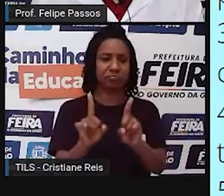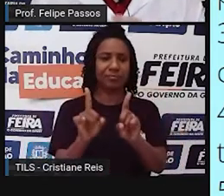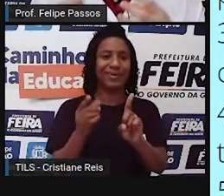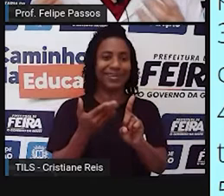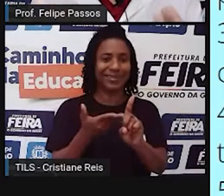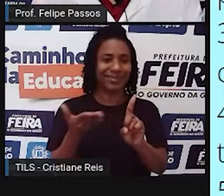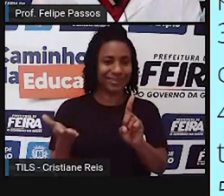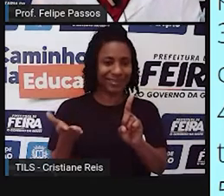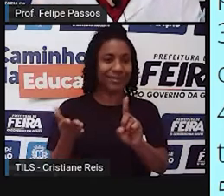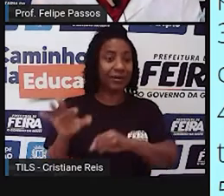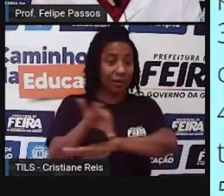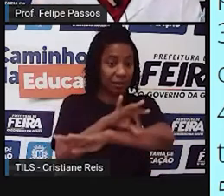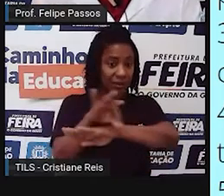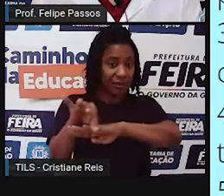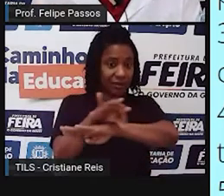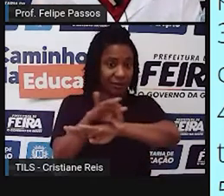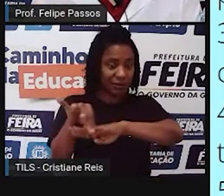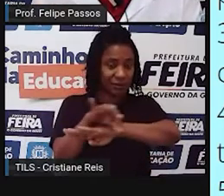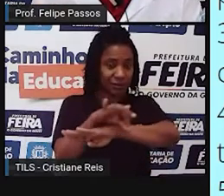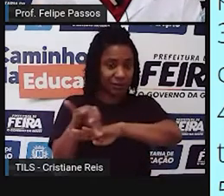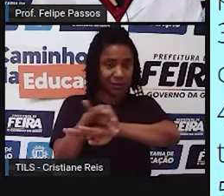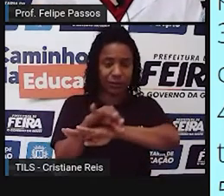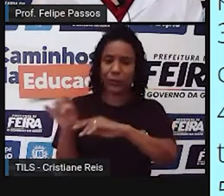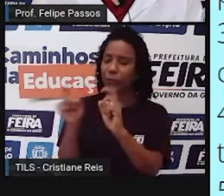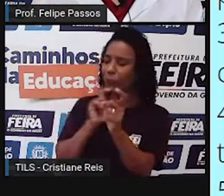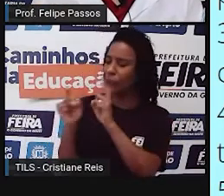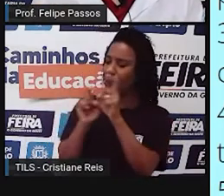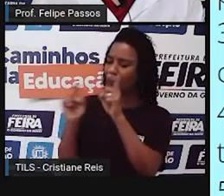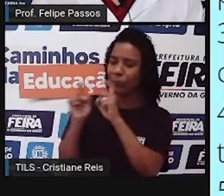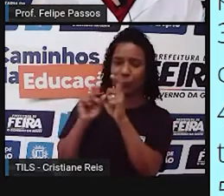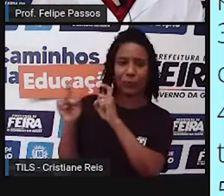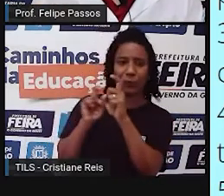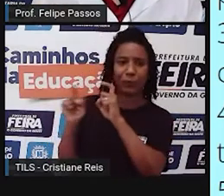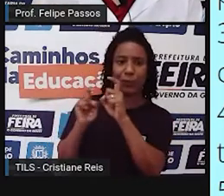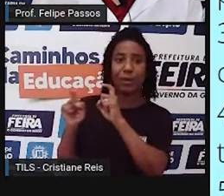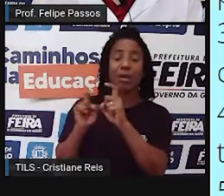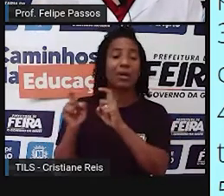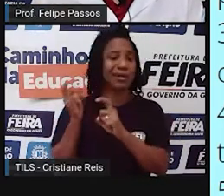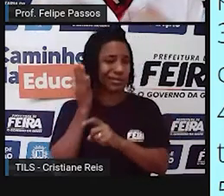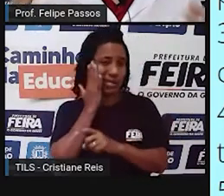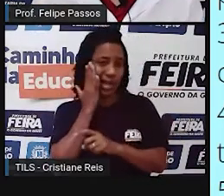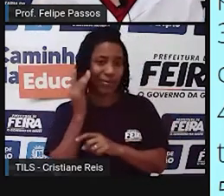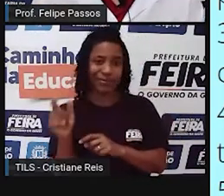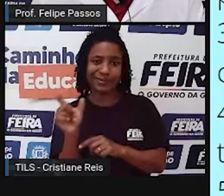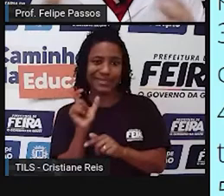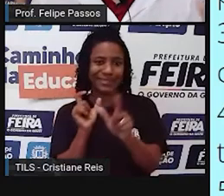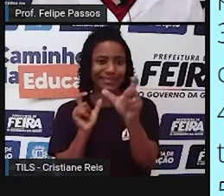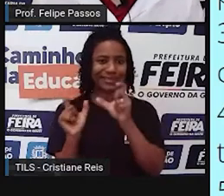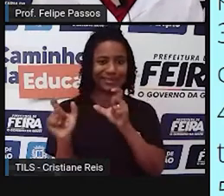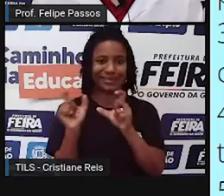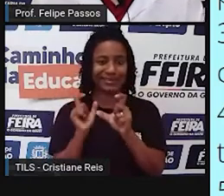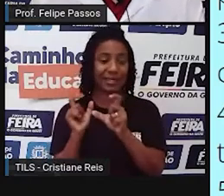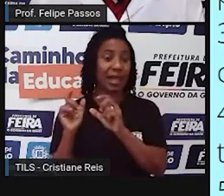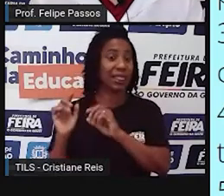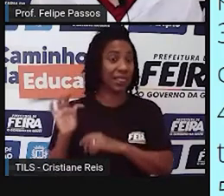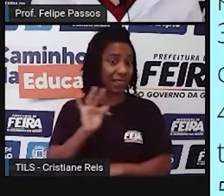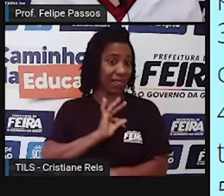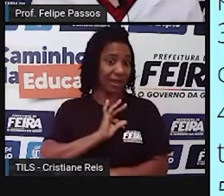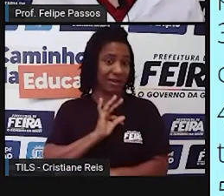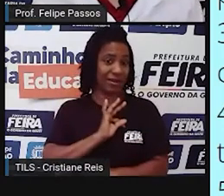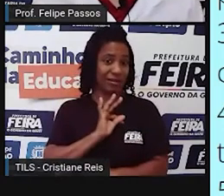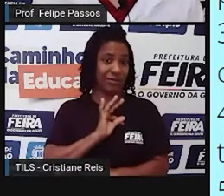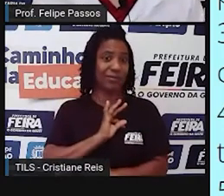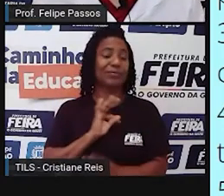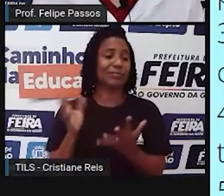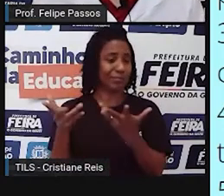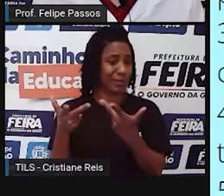tecnologia ali naqueles termos onde eles estão discutindo alguma obra, um projeto,